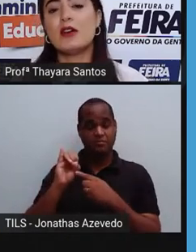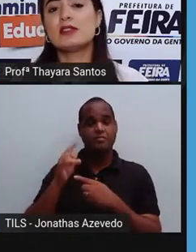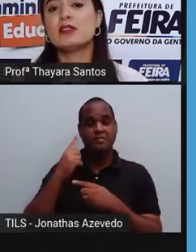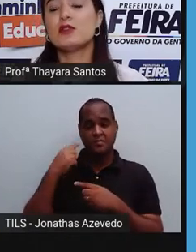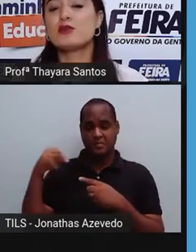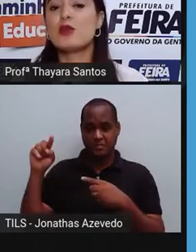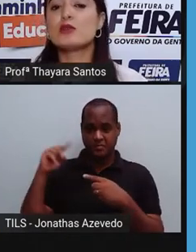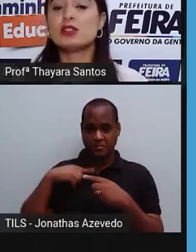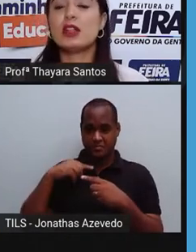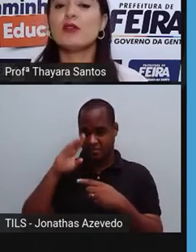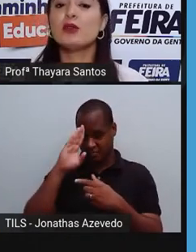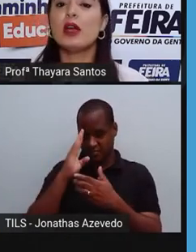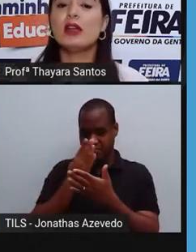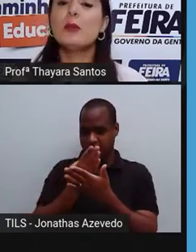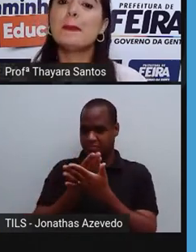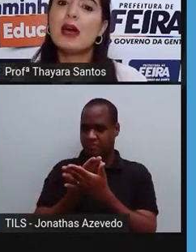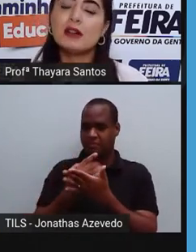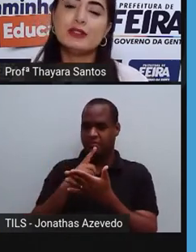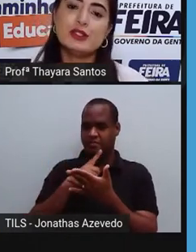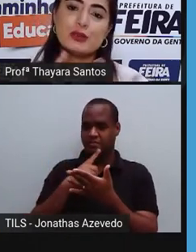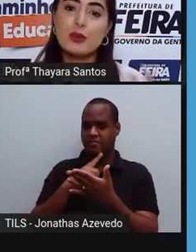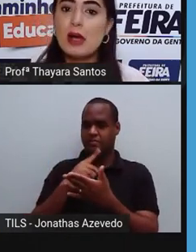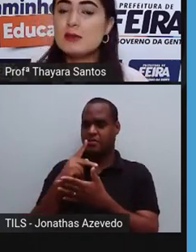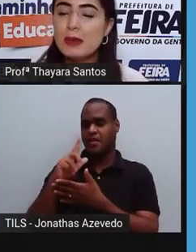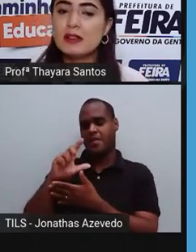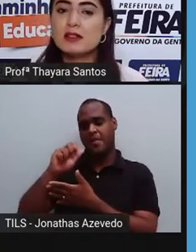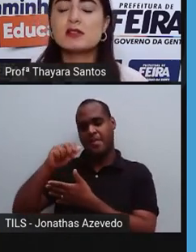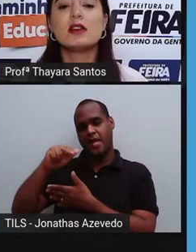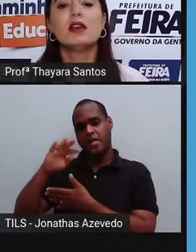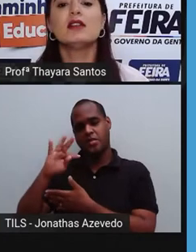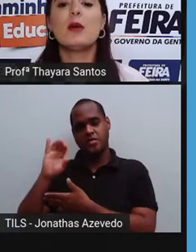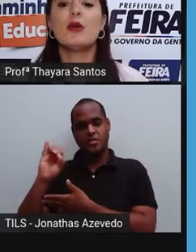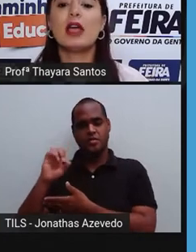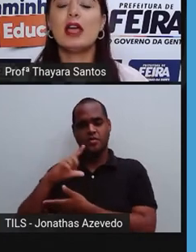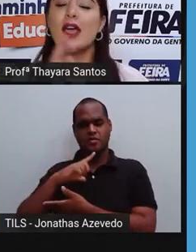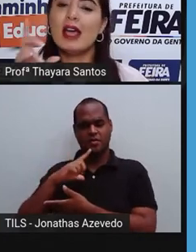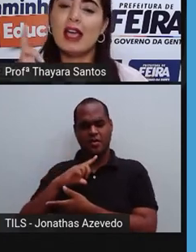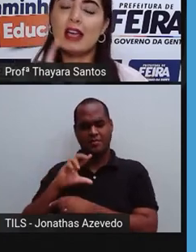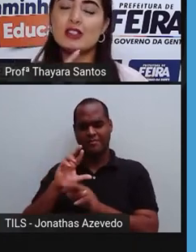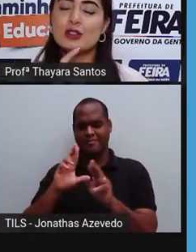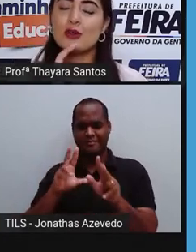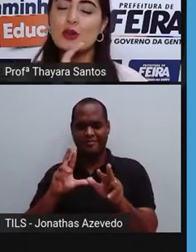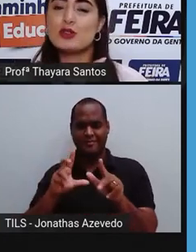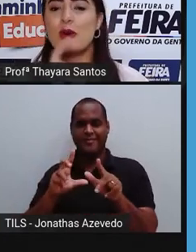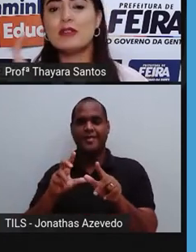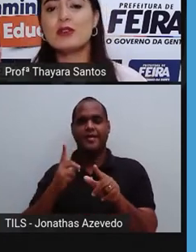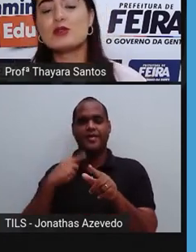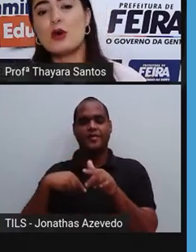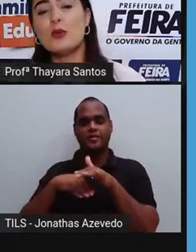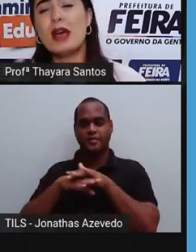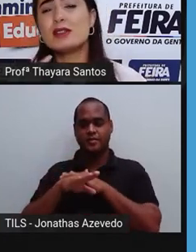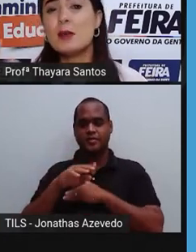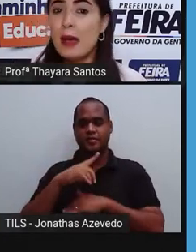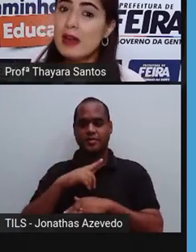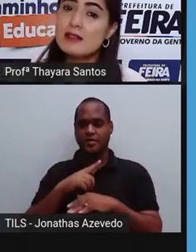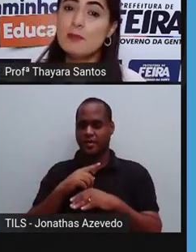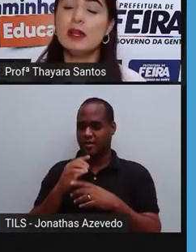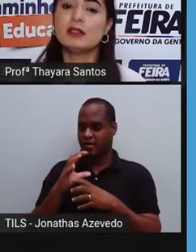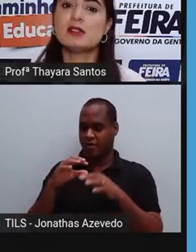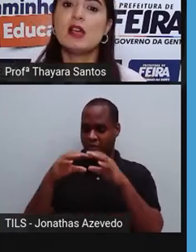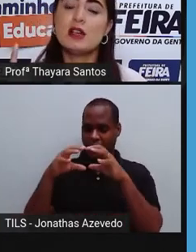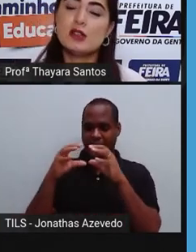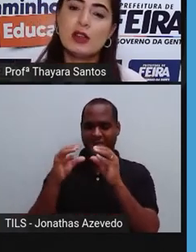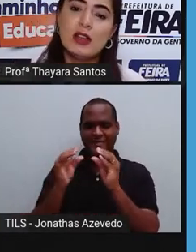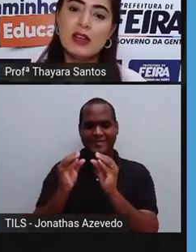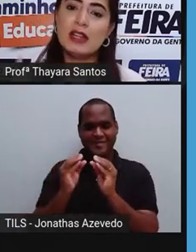acreditava-se que os fungos estavam no reino plant, junto com as plantas. Porque a gente costumava ver os cogumelos que parecem